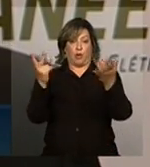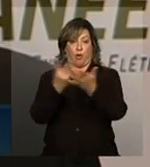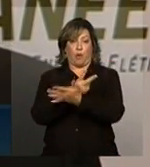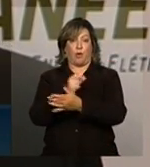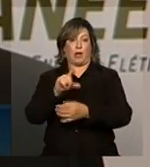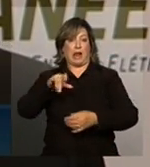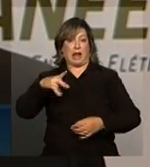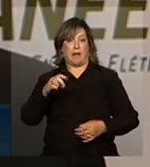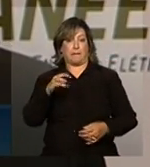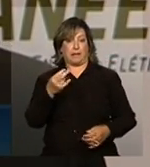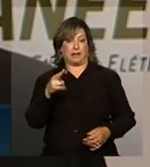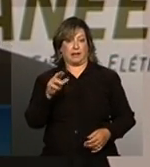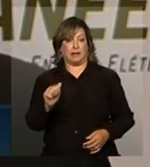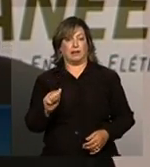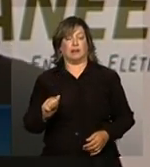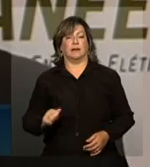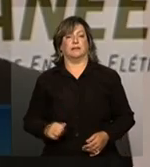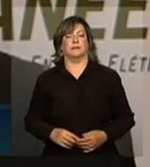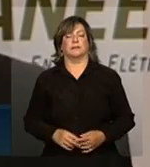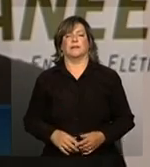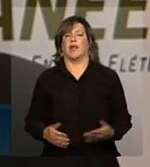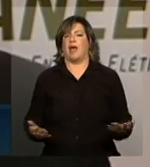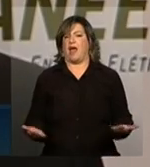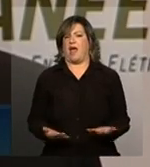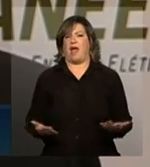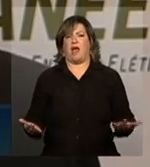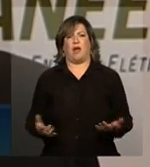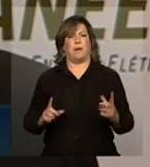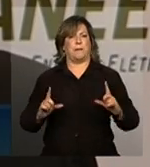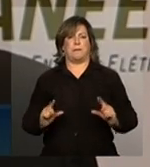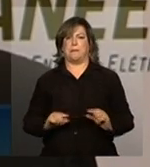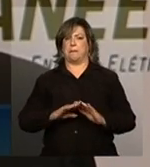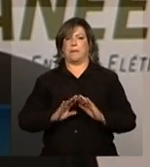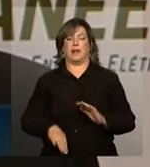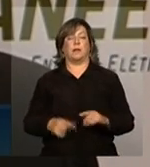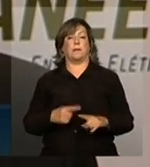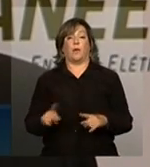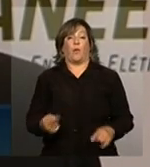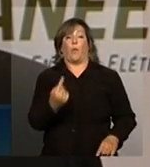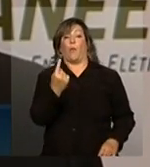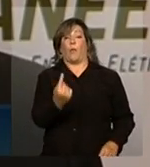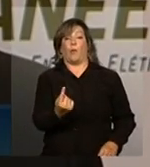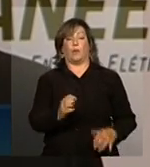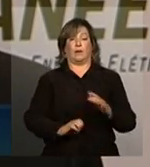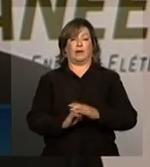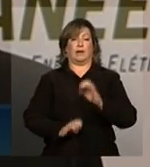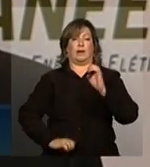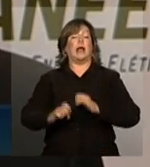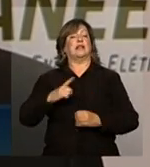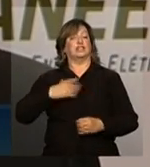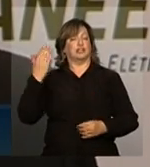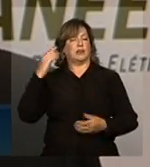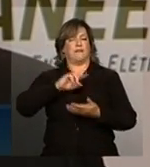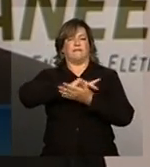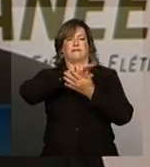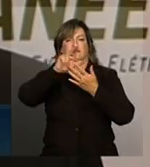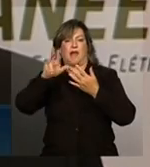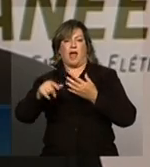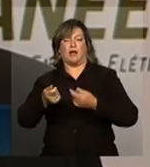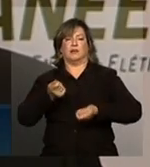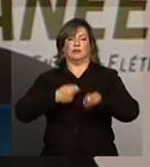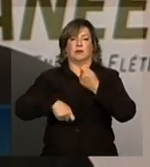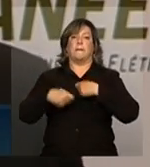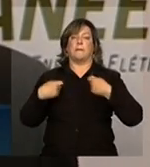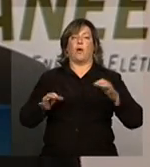linha do Madeira não ocorreriam aqui. E agora, muito menos, porque é um único empreendedor. Lá nós tínhamos vários empreendedores que precisavam de uma